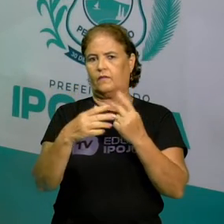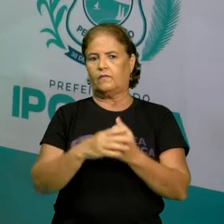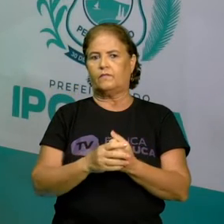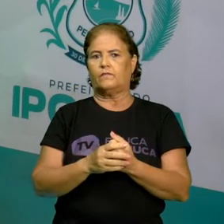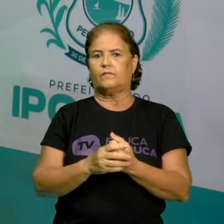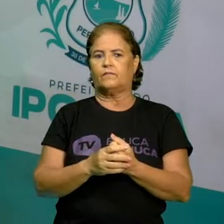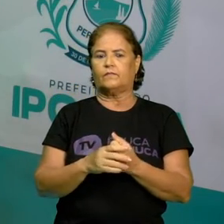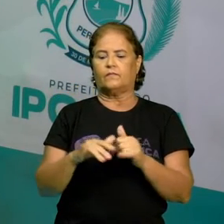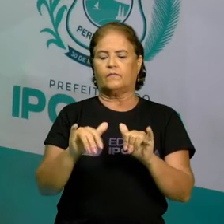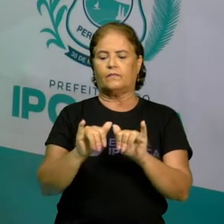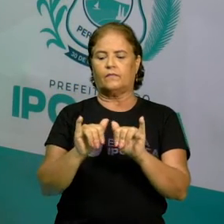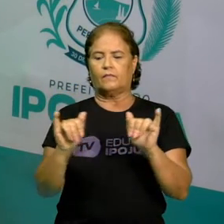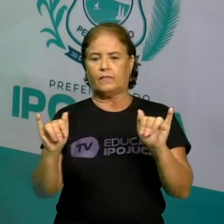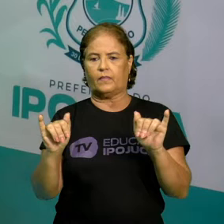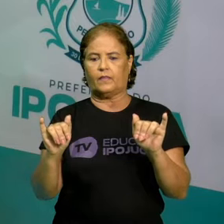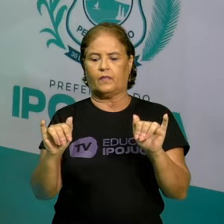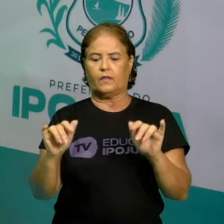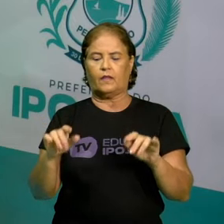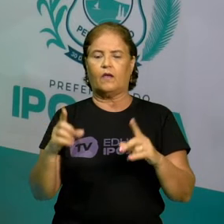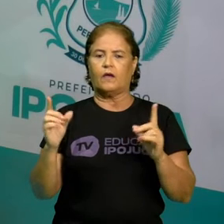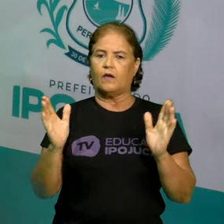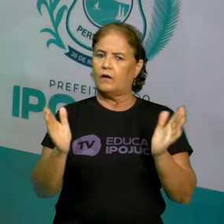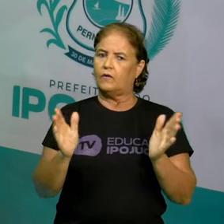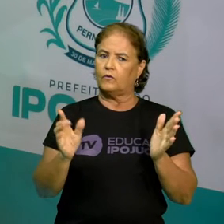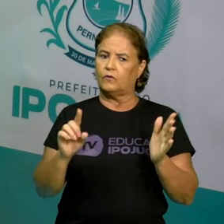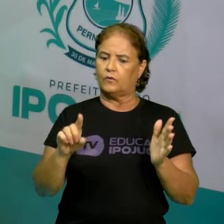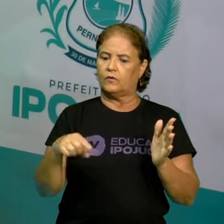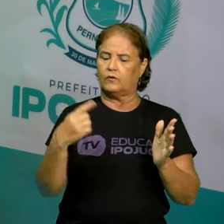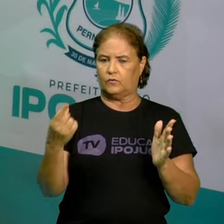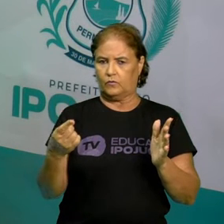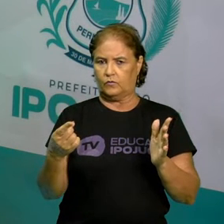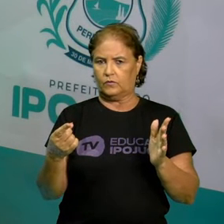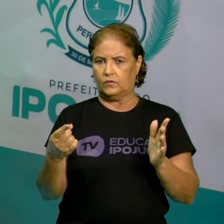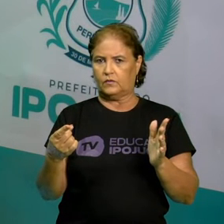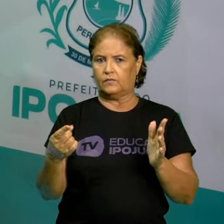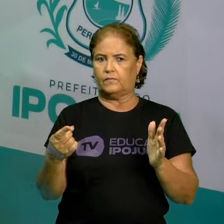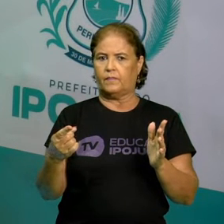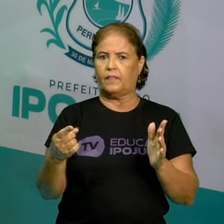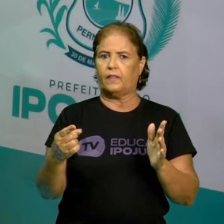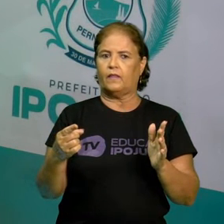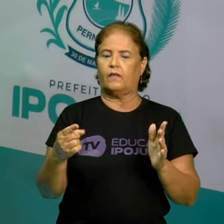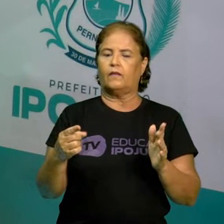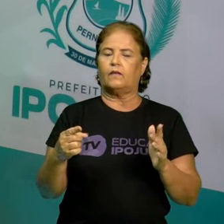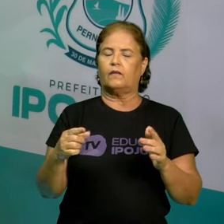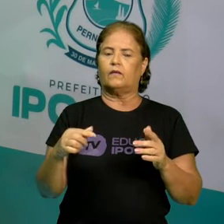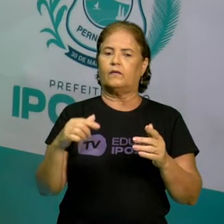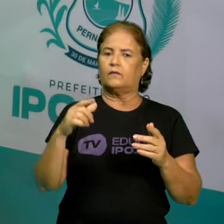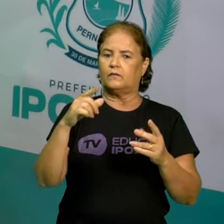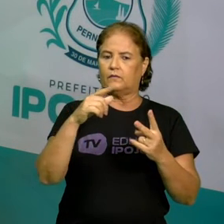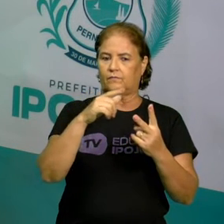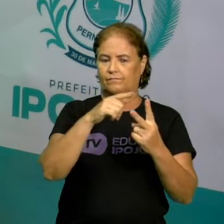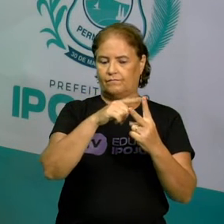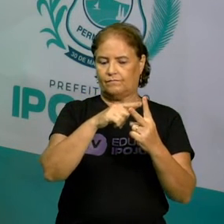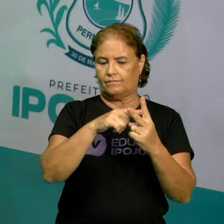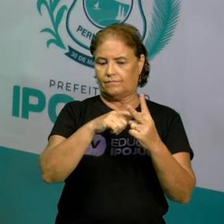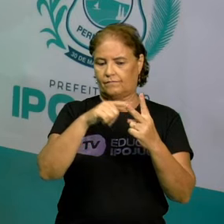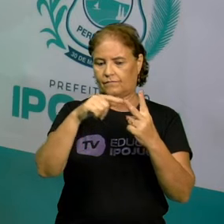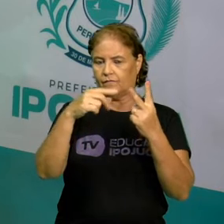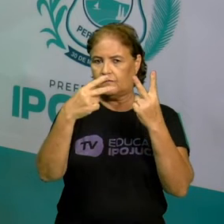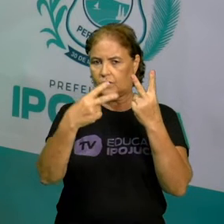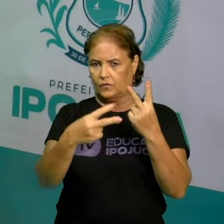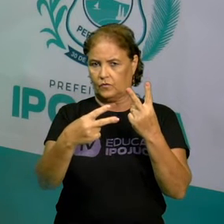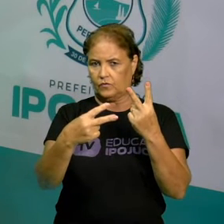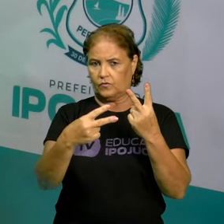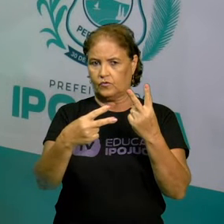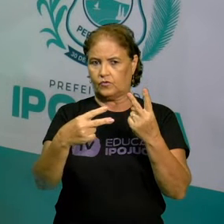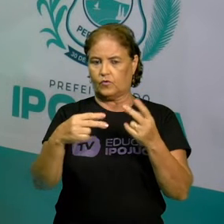agora outra forma de localizar a raiz quadrada de 2 na reta, só que com régua e